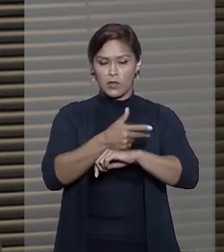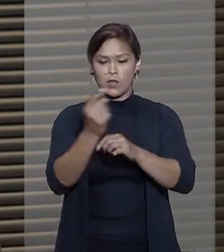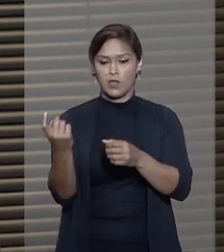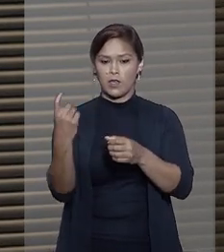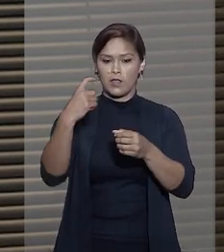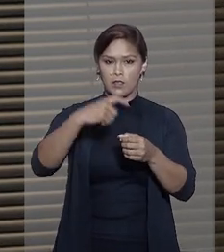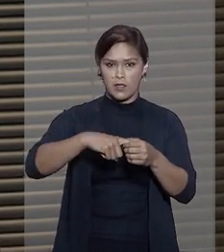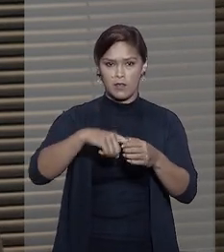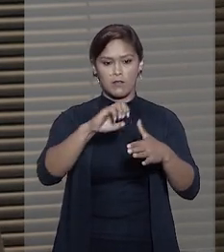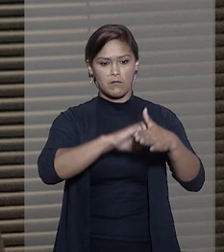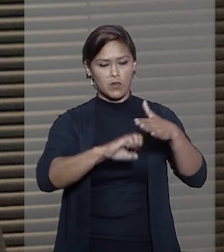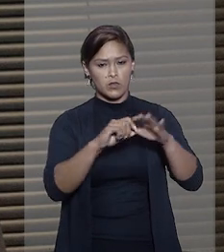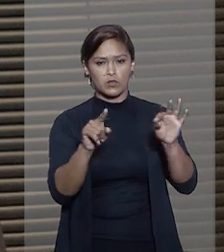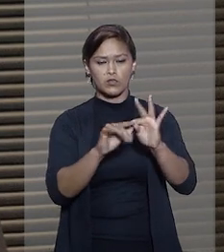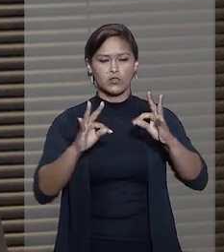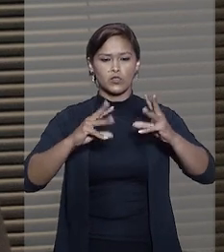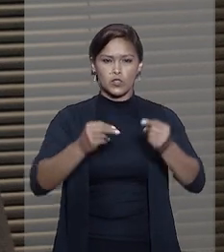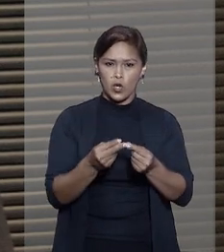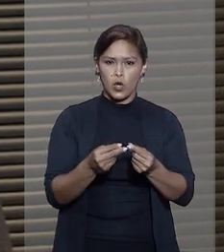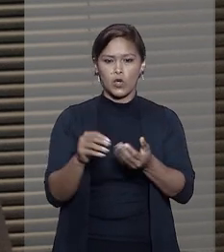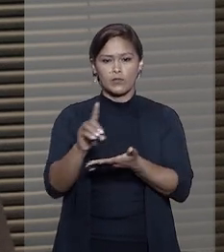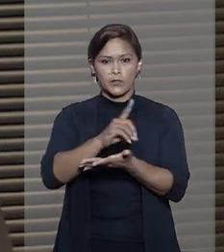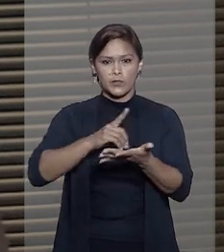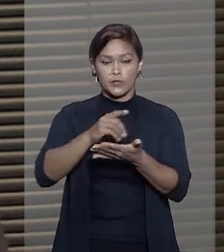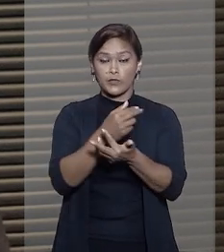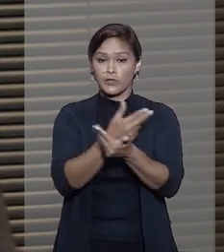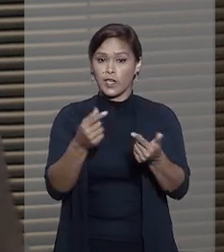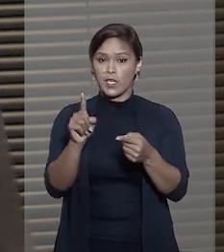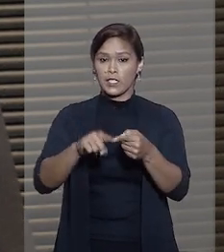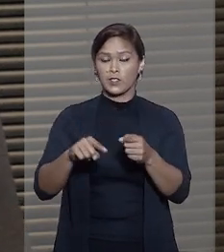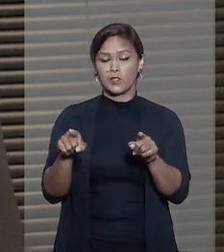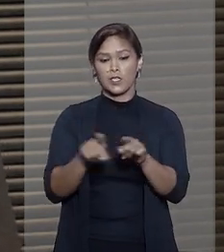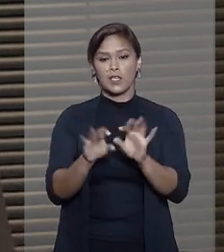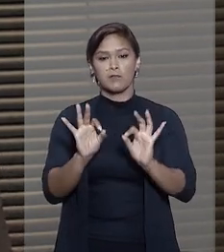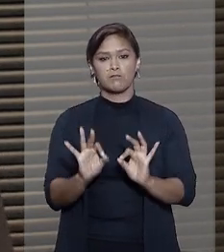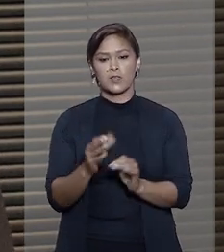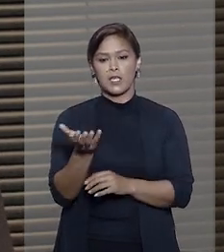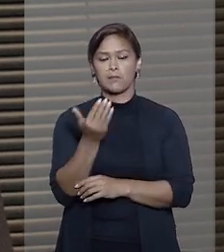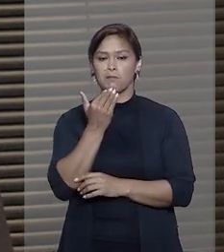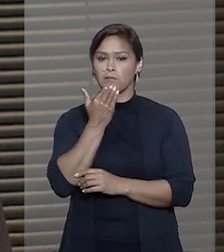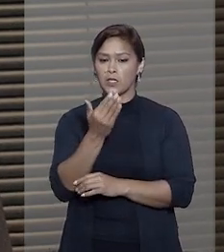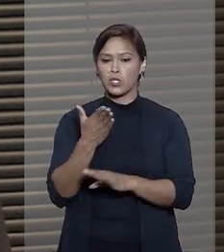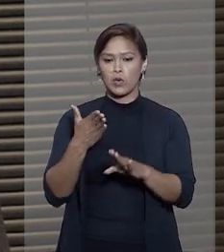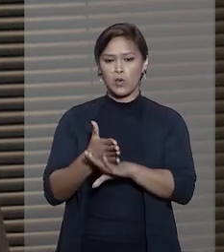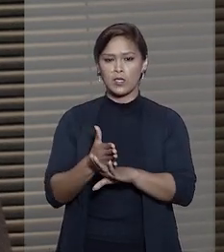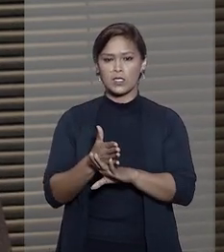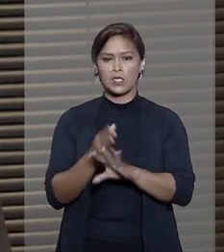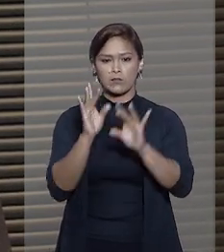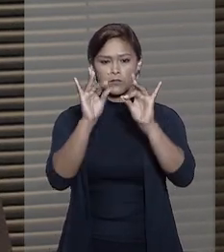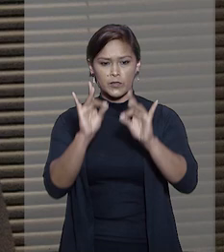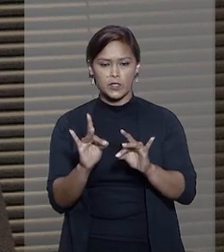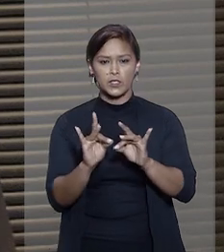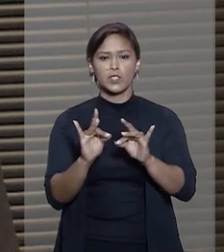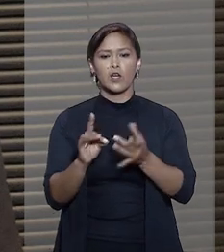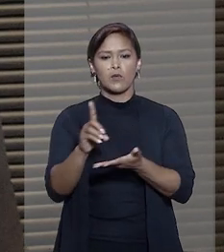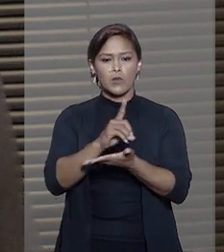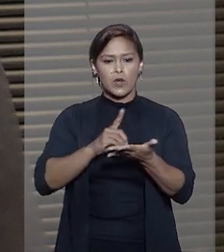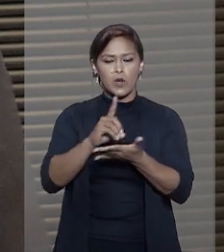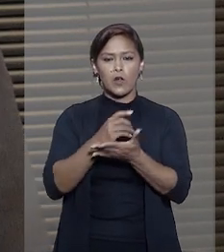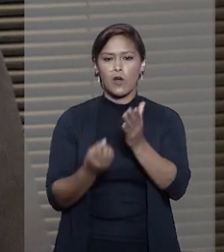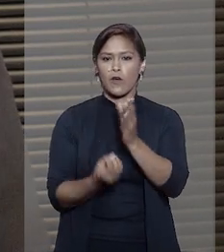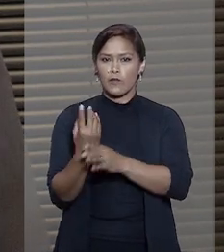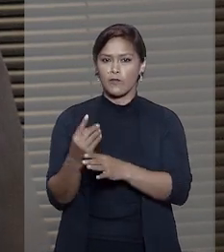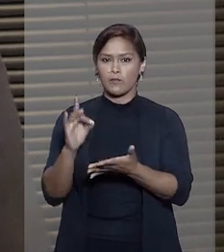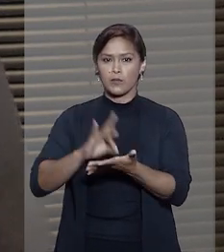devolução das fitas matrizes de vários LPs. De forma subsidiária, ele pleiteou o acesso irrestrito às matrizes do repertório